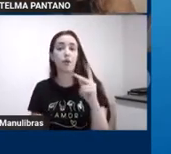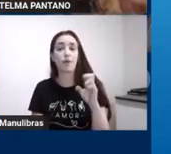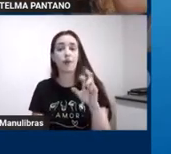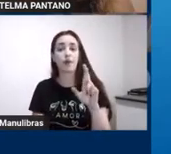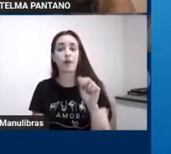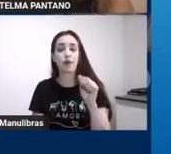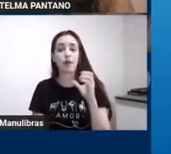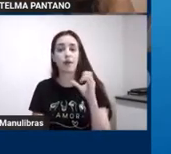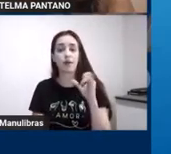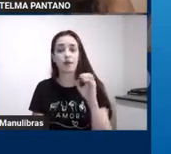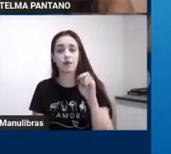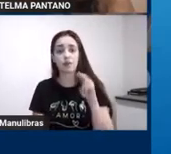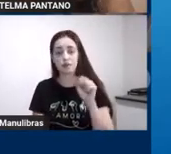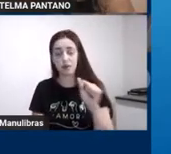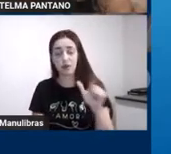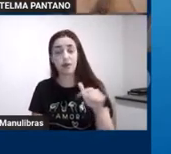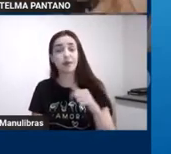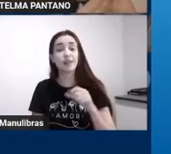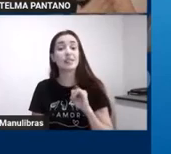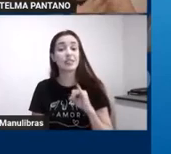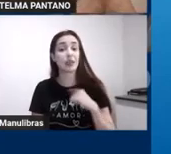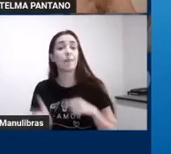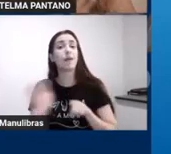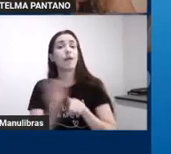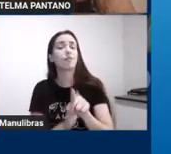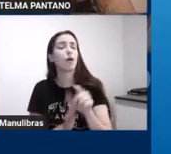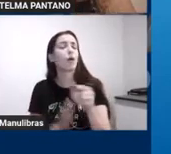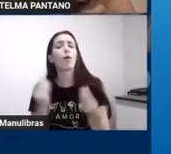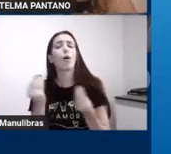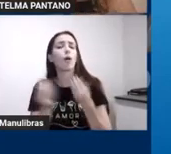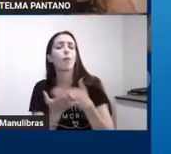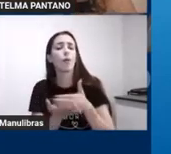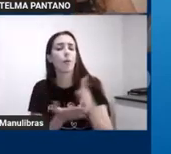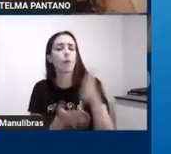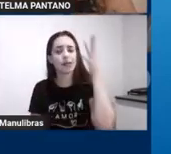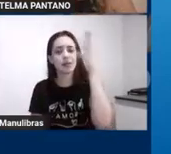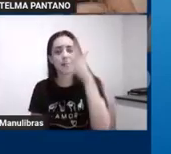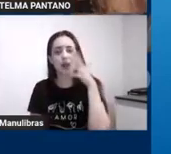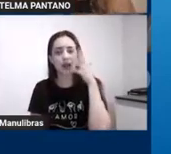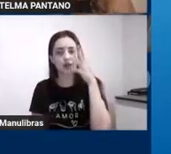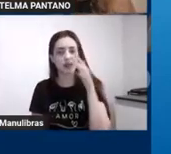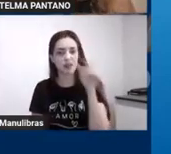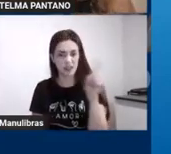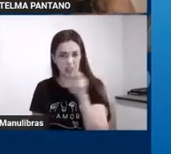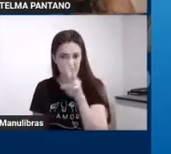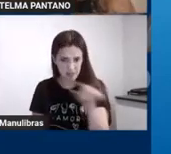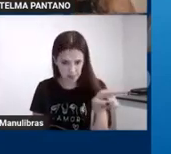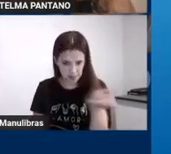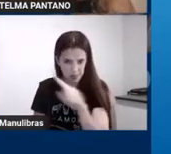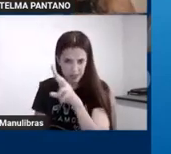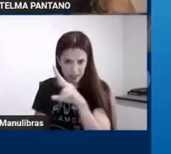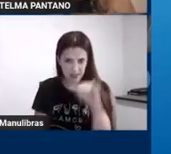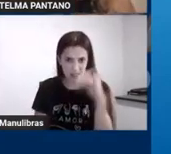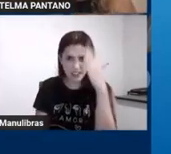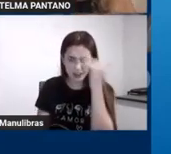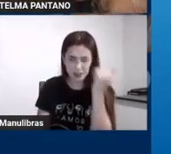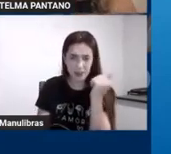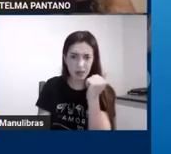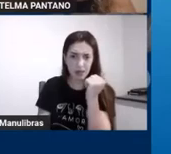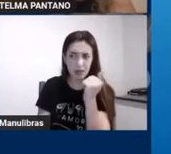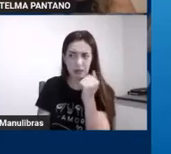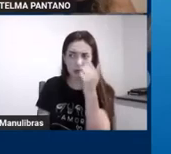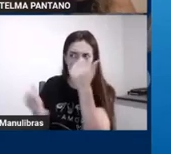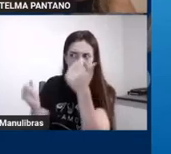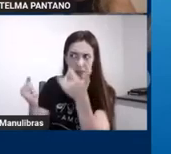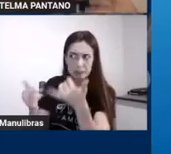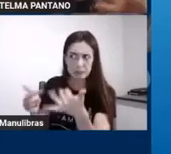primeiras frases que eu falei hoje vocês não vão saber repetir palavra por palavra. no final de a leitura de um livro se eu perguntar o que estava